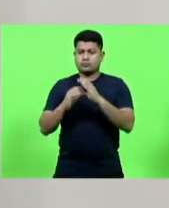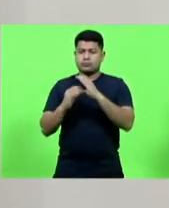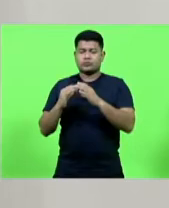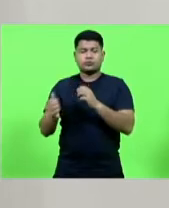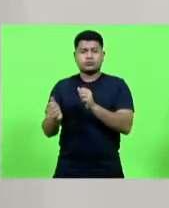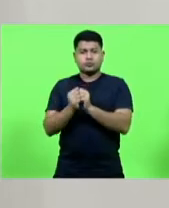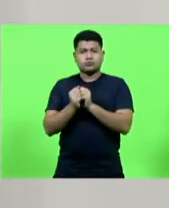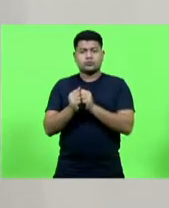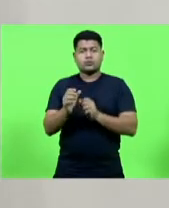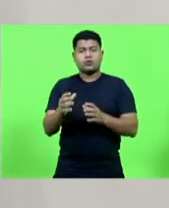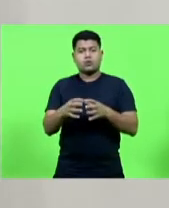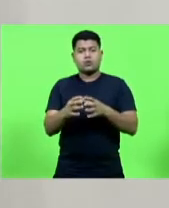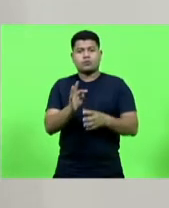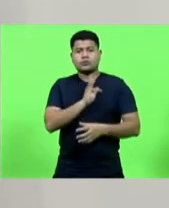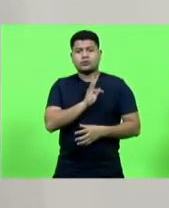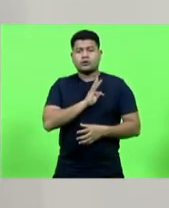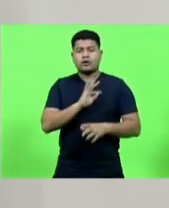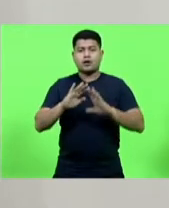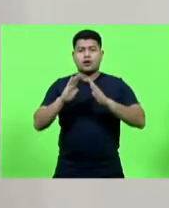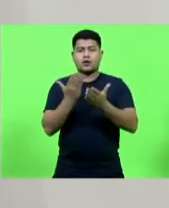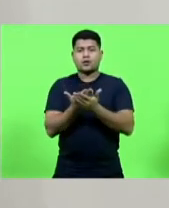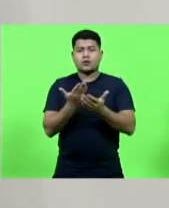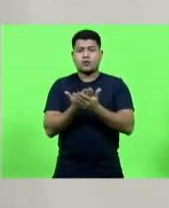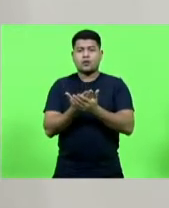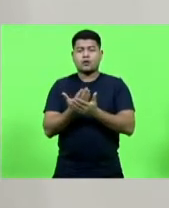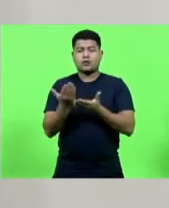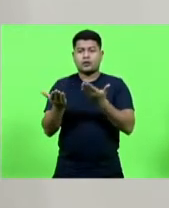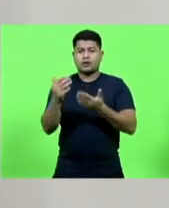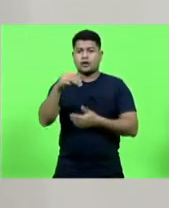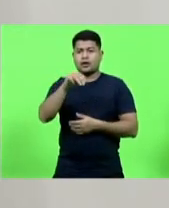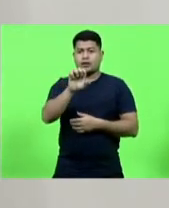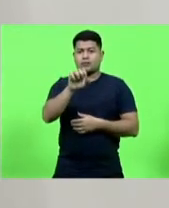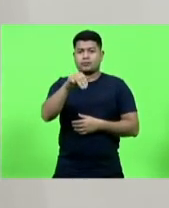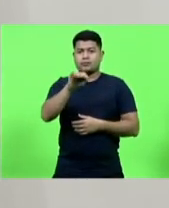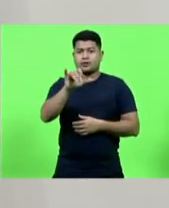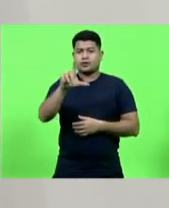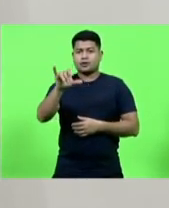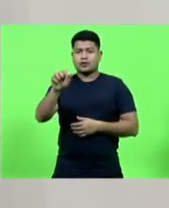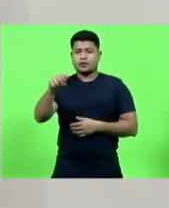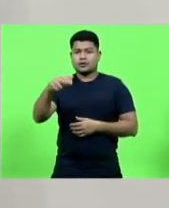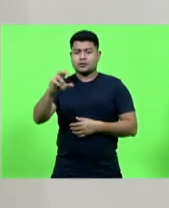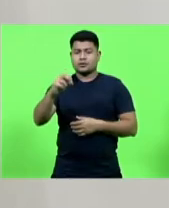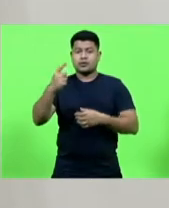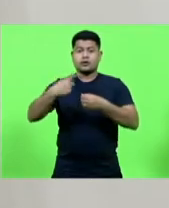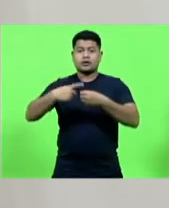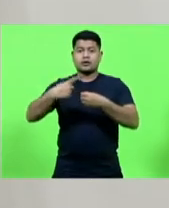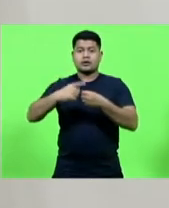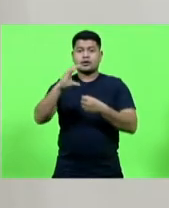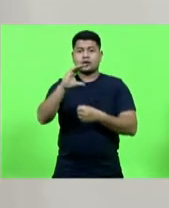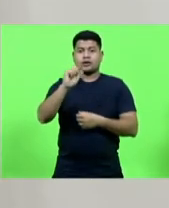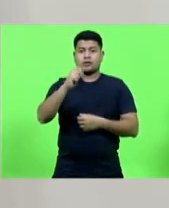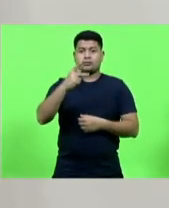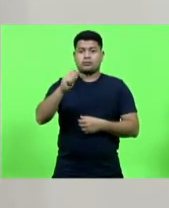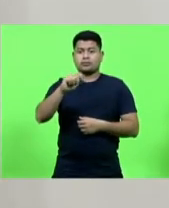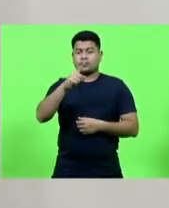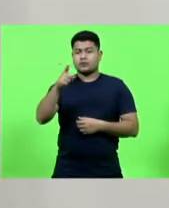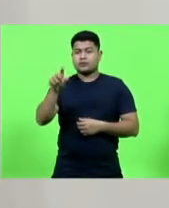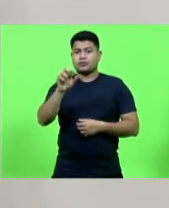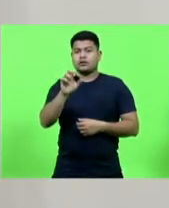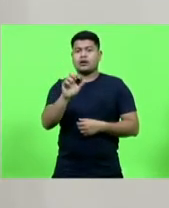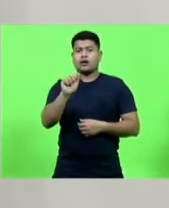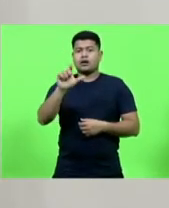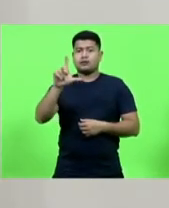do Estado de Santa Catarina chamada Emiliano Ramos, lá em Capão Alto, uma cidade pequenininha, que é conhecida como a capital